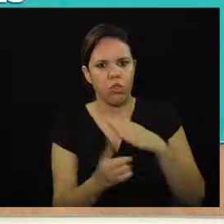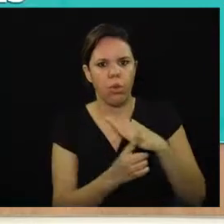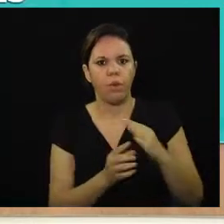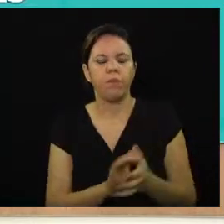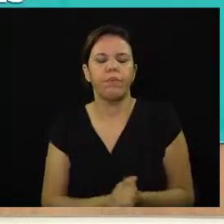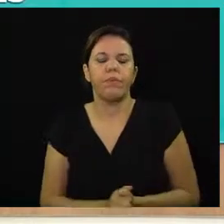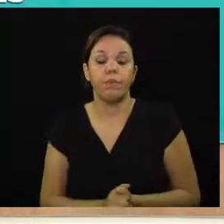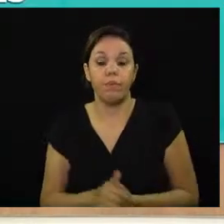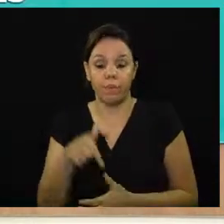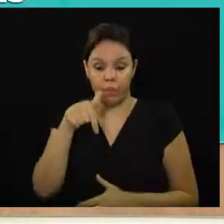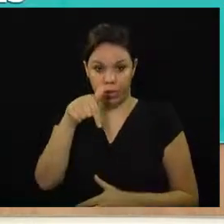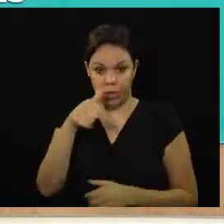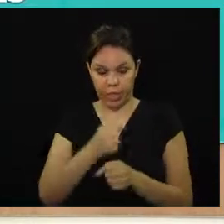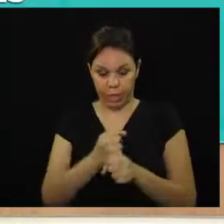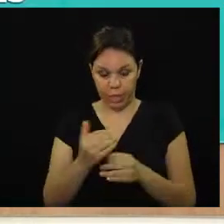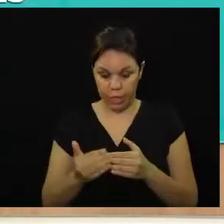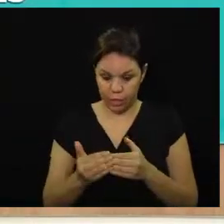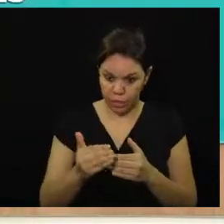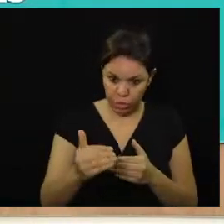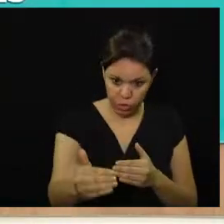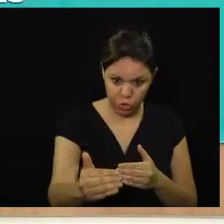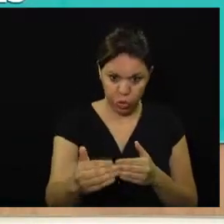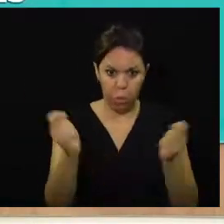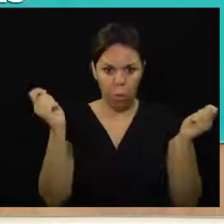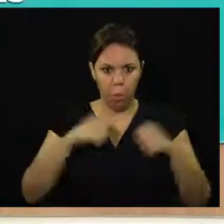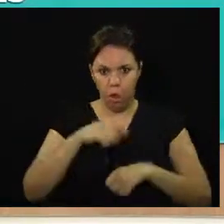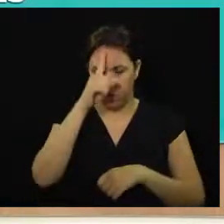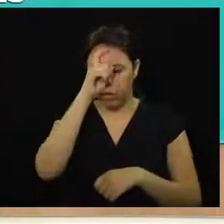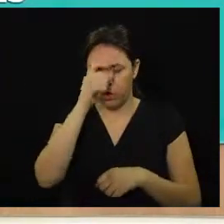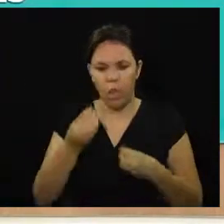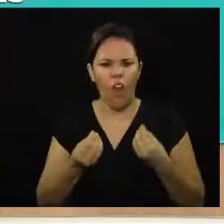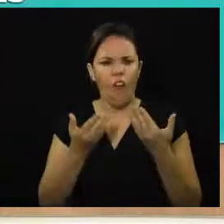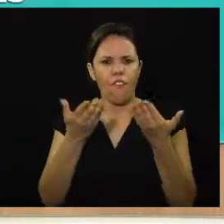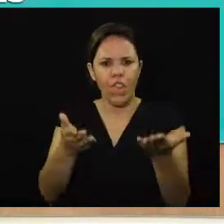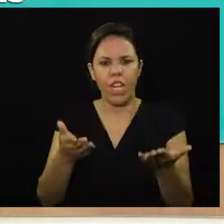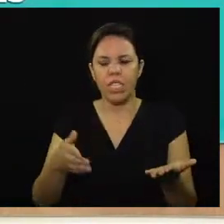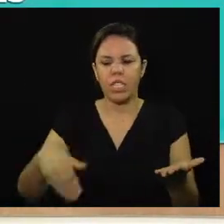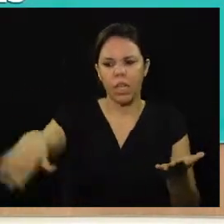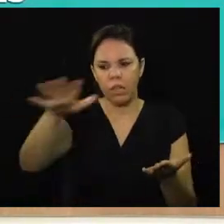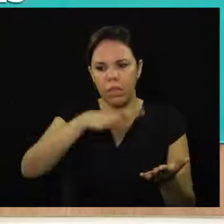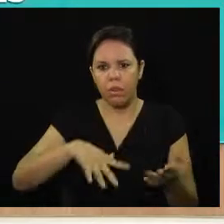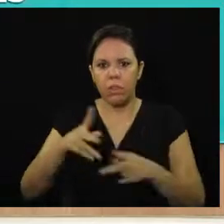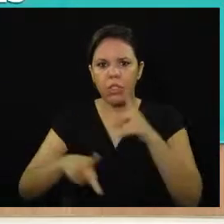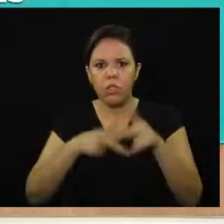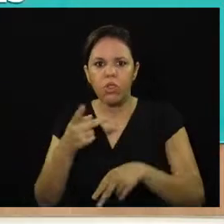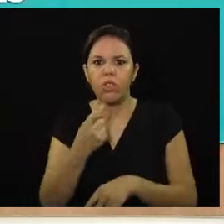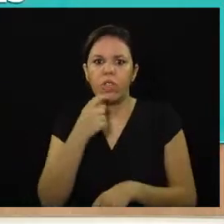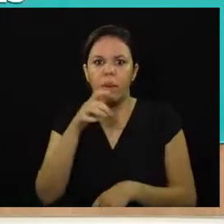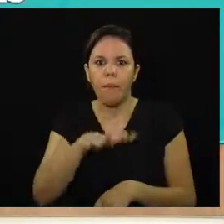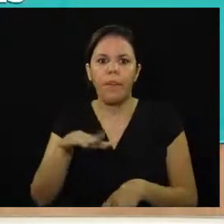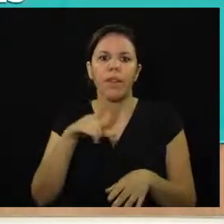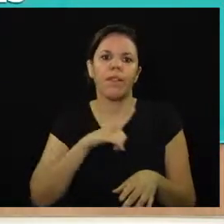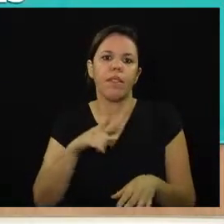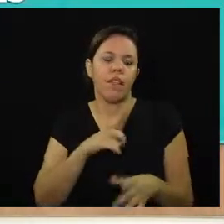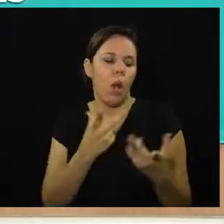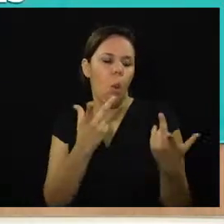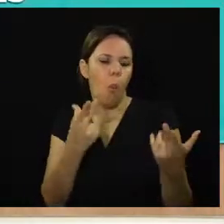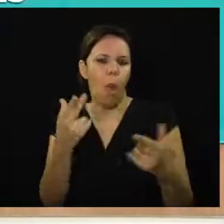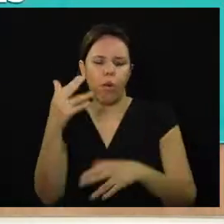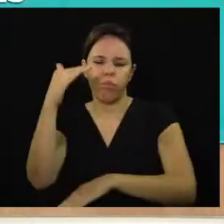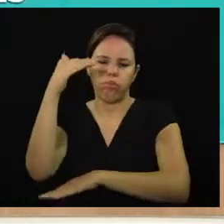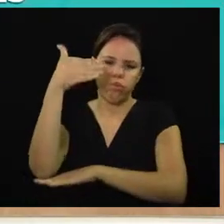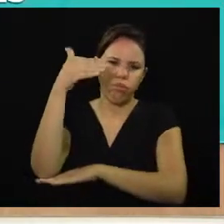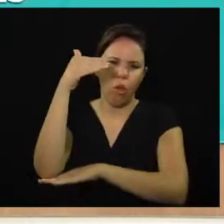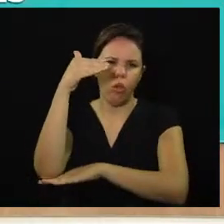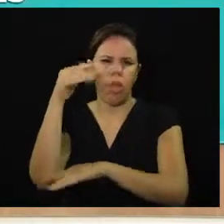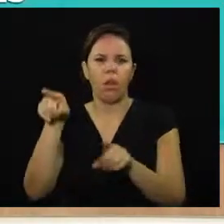sete anos a maternidade ela possa oferecer a população de Campinas um hospital com um padrão de hotelaria não